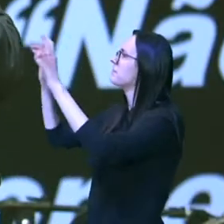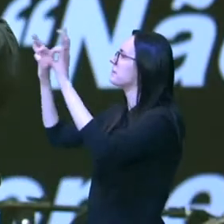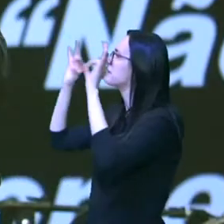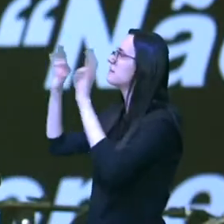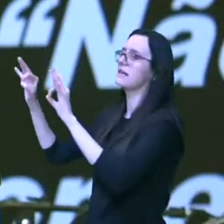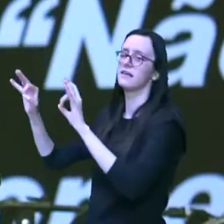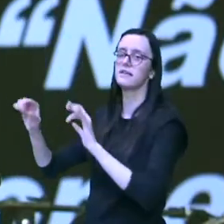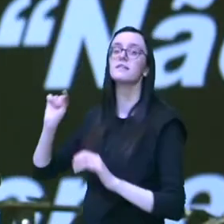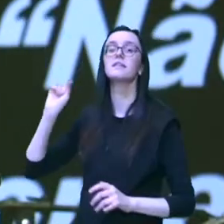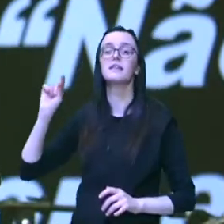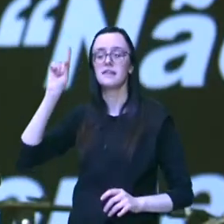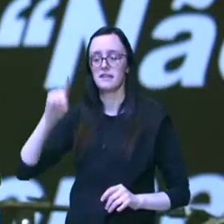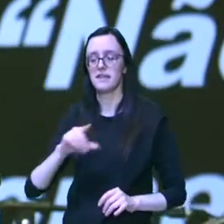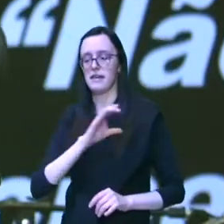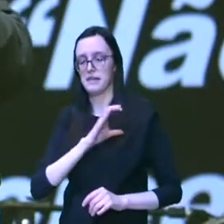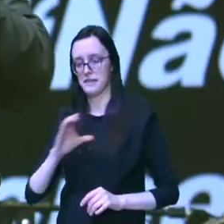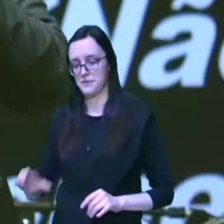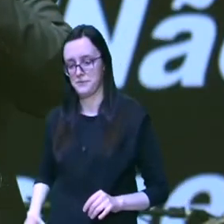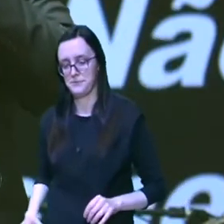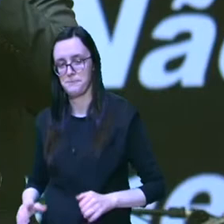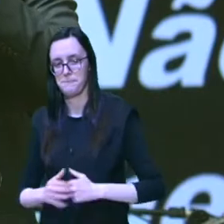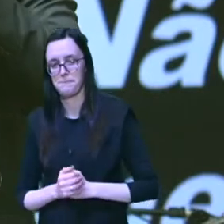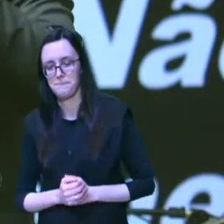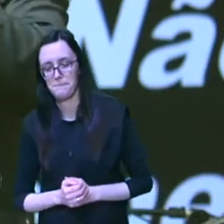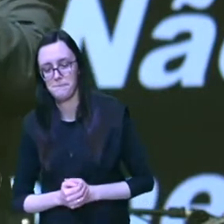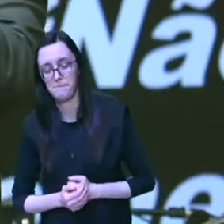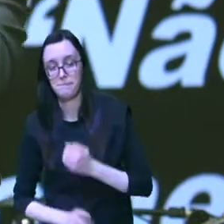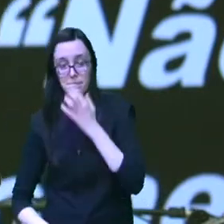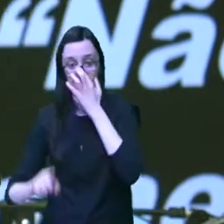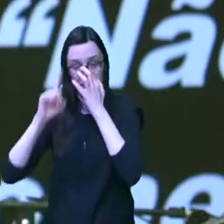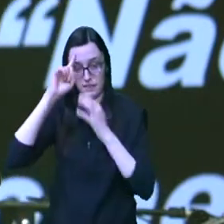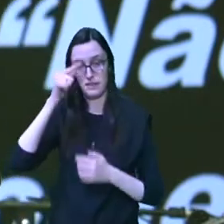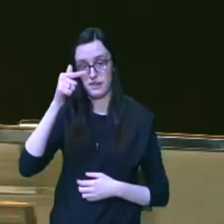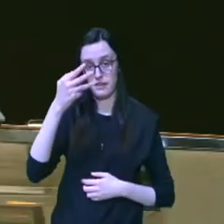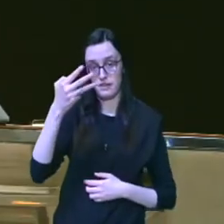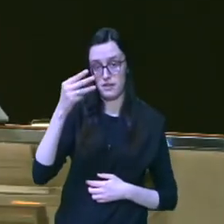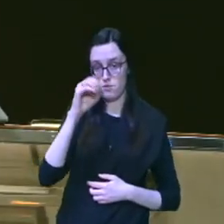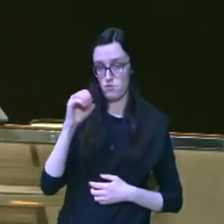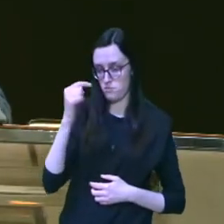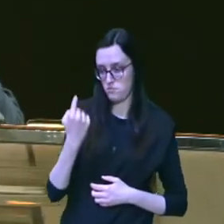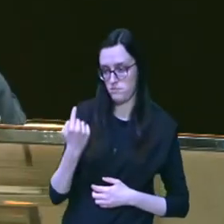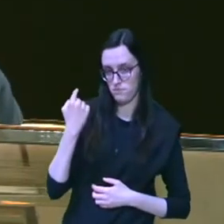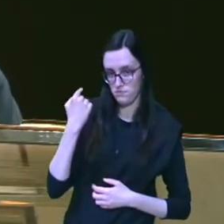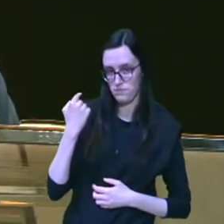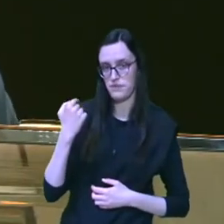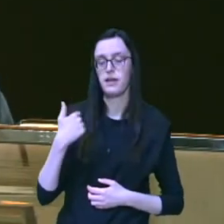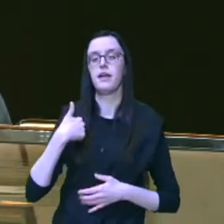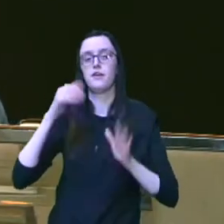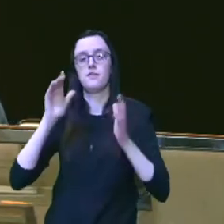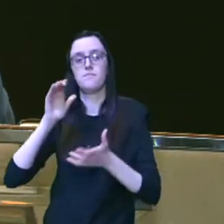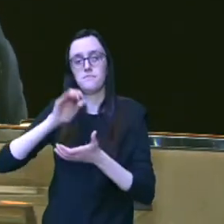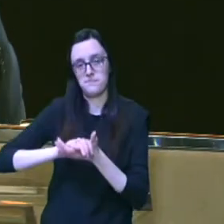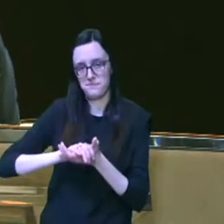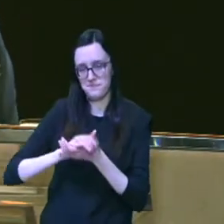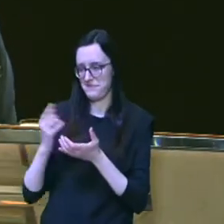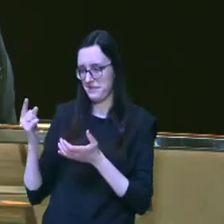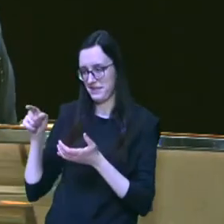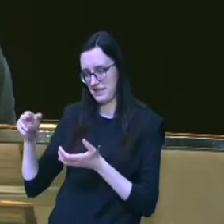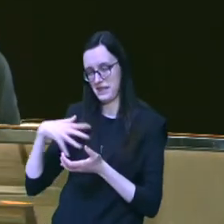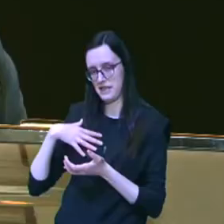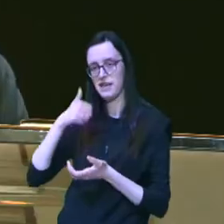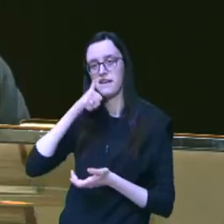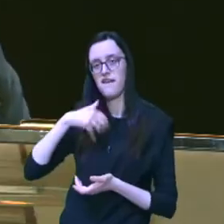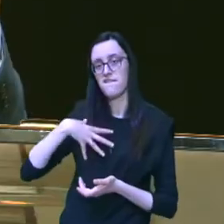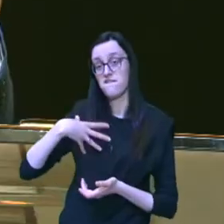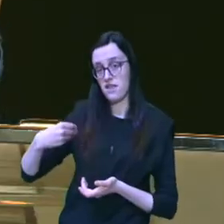que é Cristo dia 23 de outubro agora eu casei a minha filha mais velha graças a